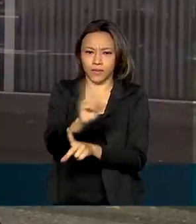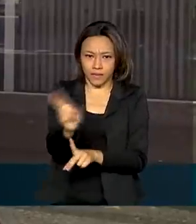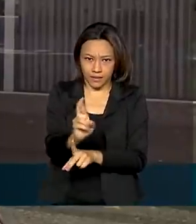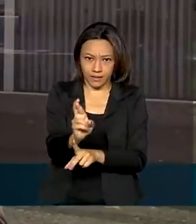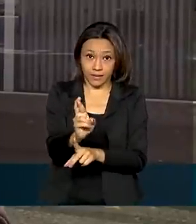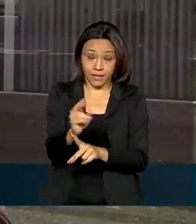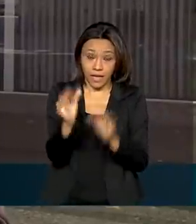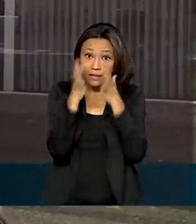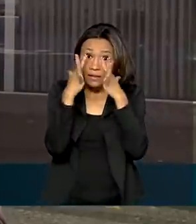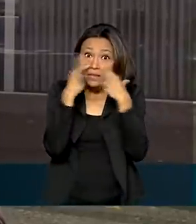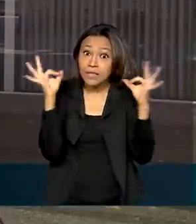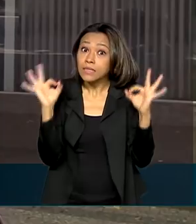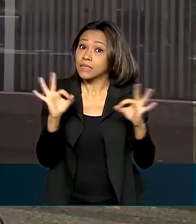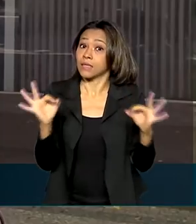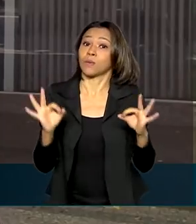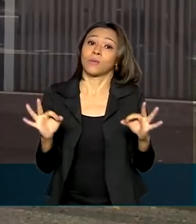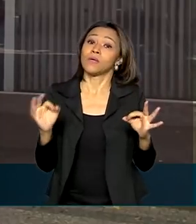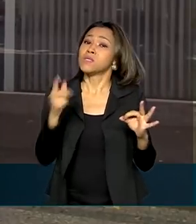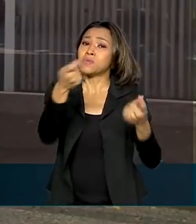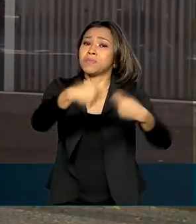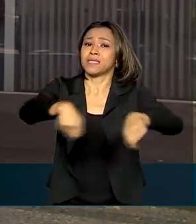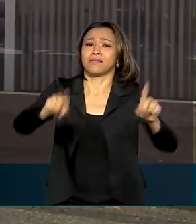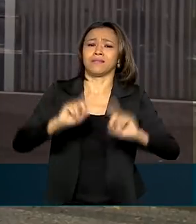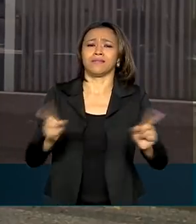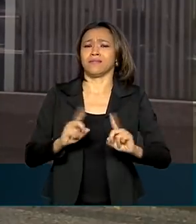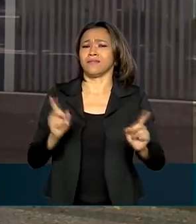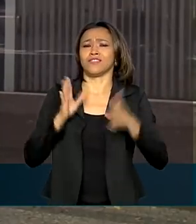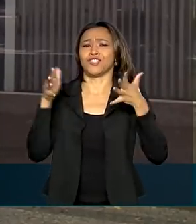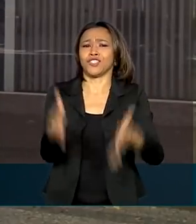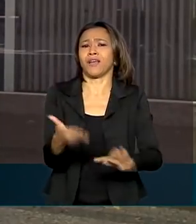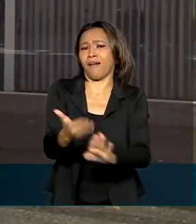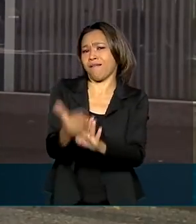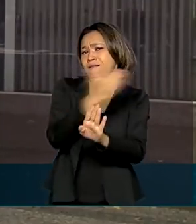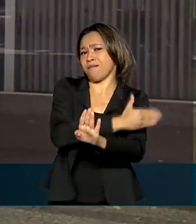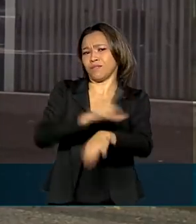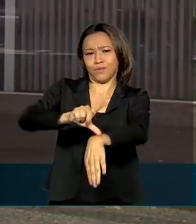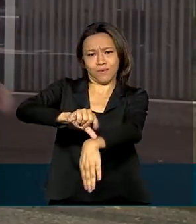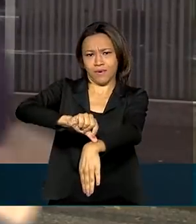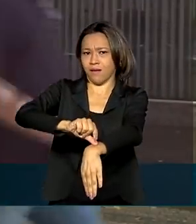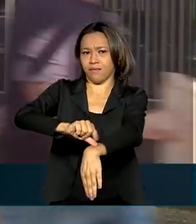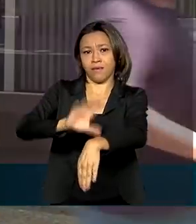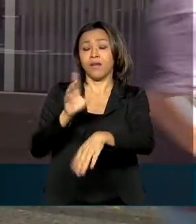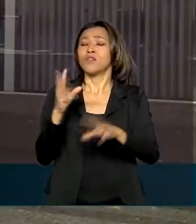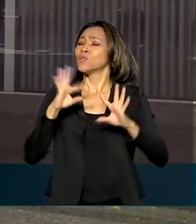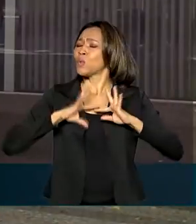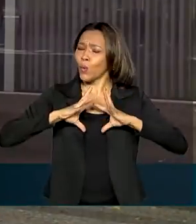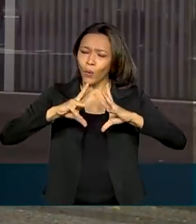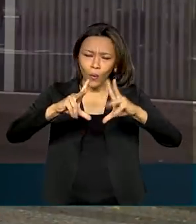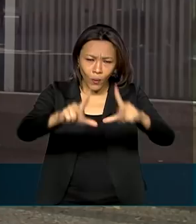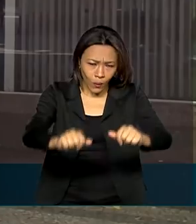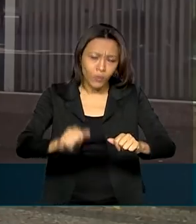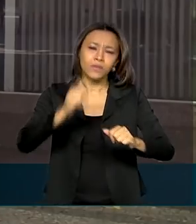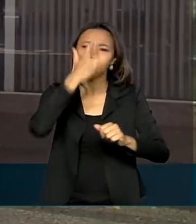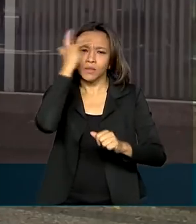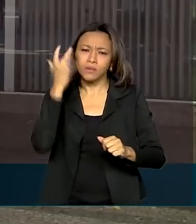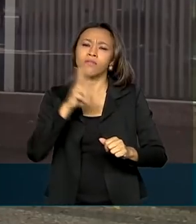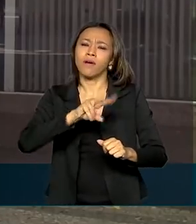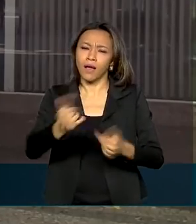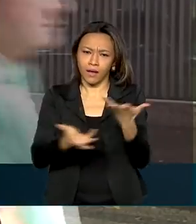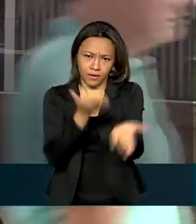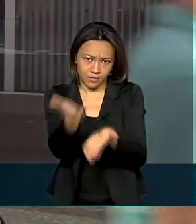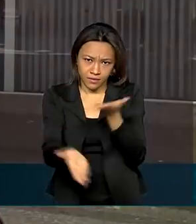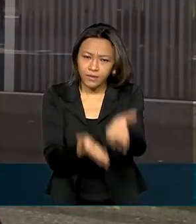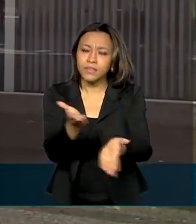alerta. Não é preciso chegar nas agências antes do horário da abertura, porque todas as pessoas vão ser atendidas. O calendário de